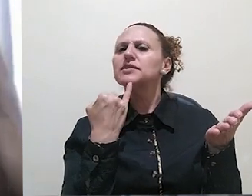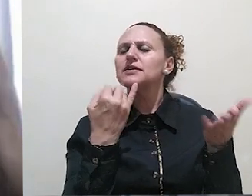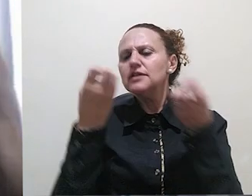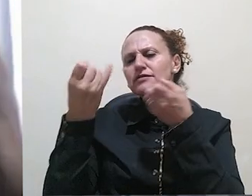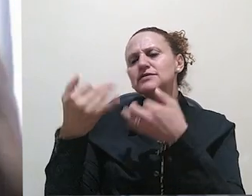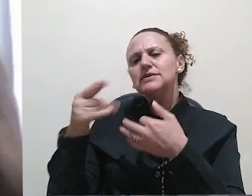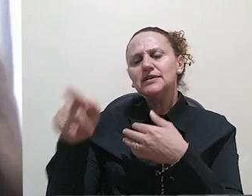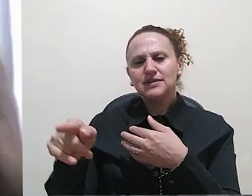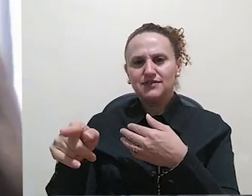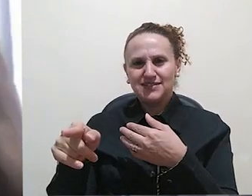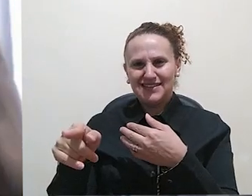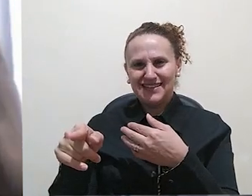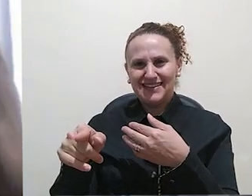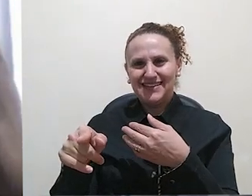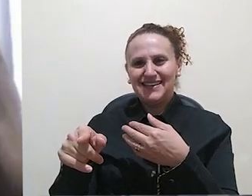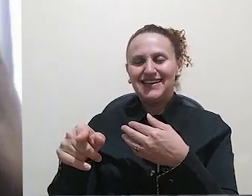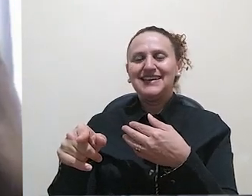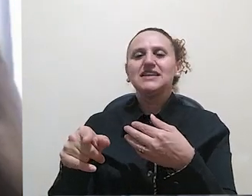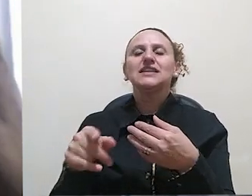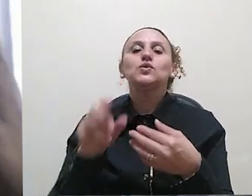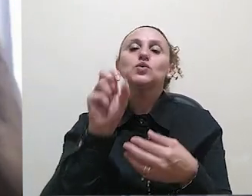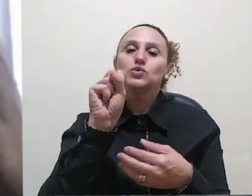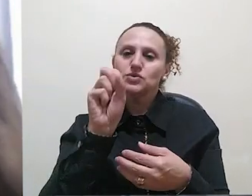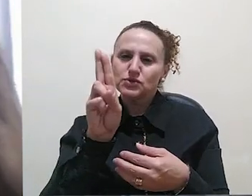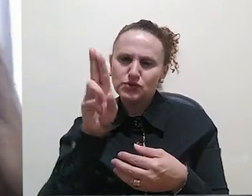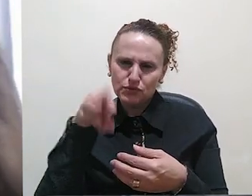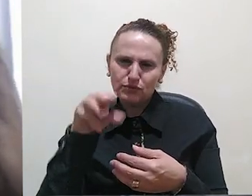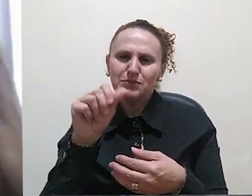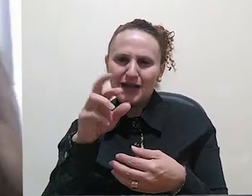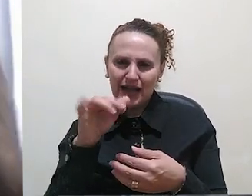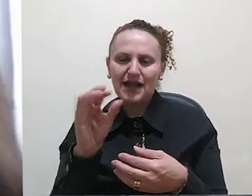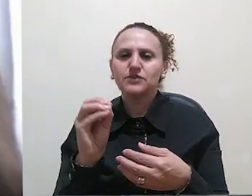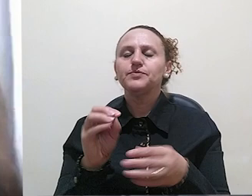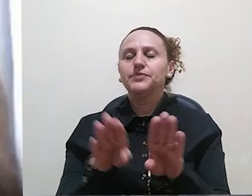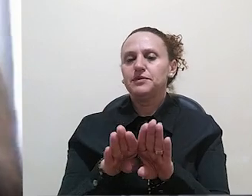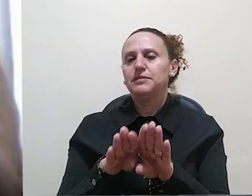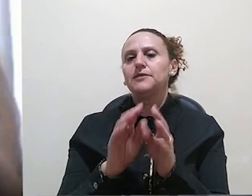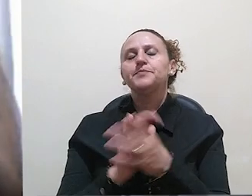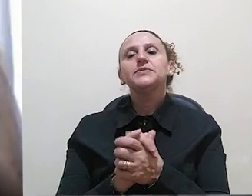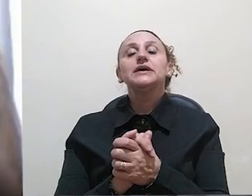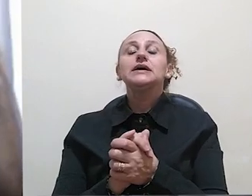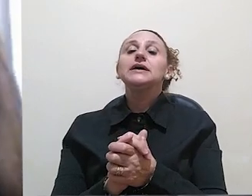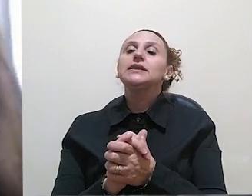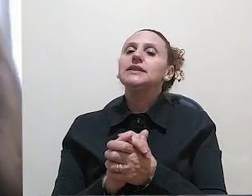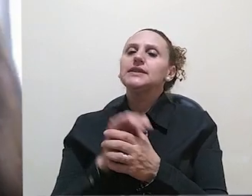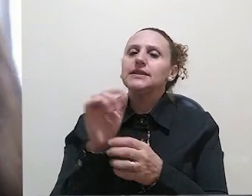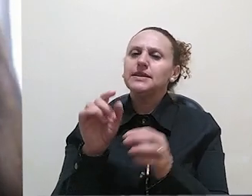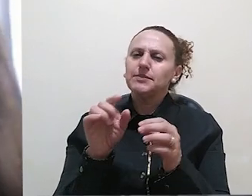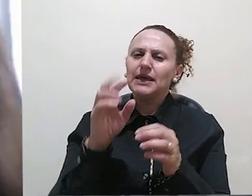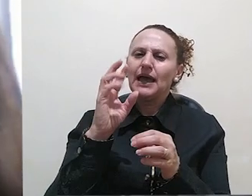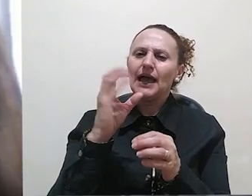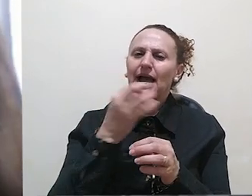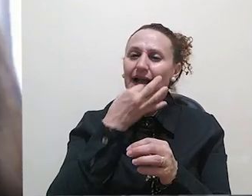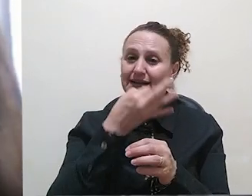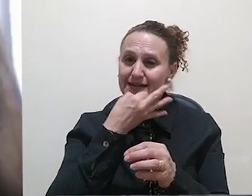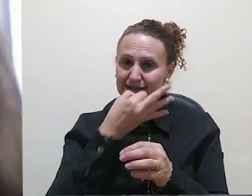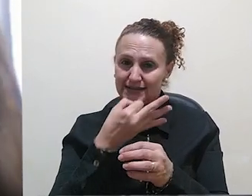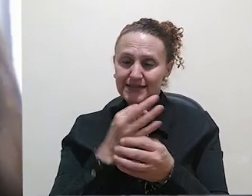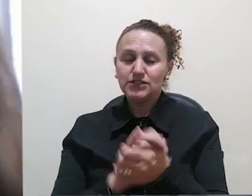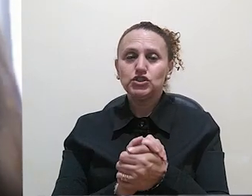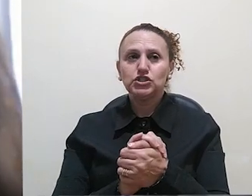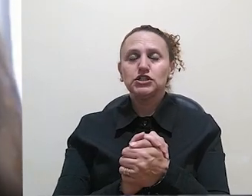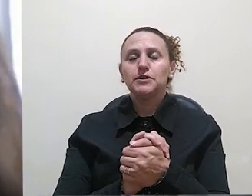sentido que seria a sumarização. Na sequência, a gente tem a crítica que, na verdade, é um